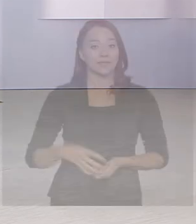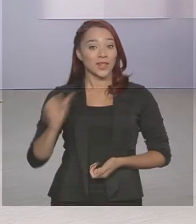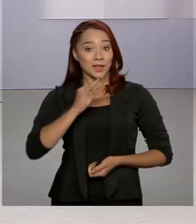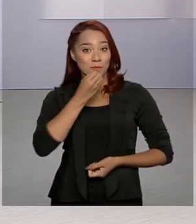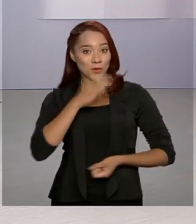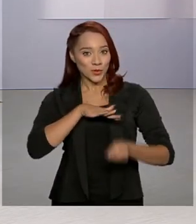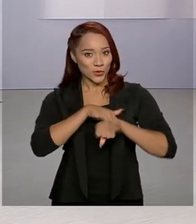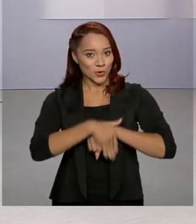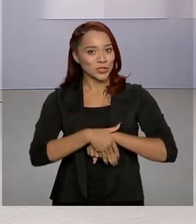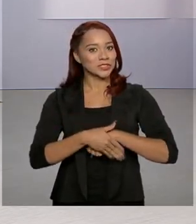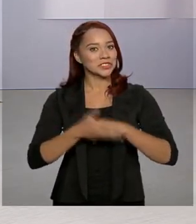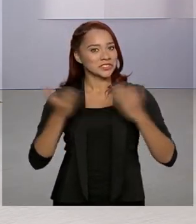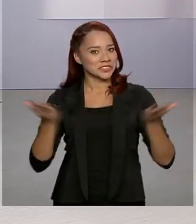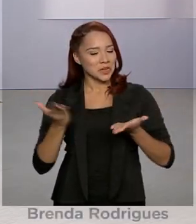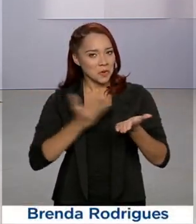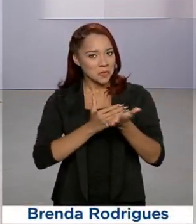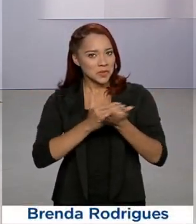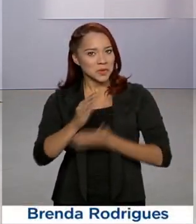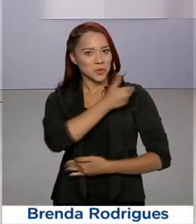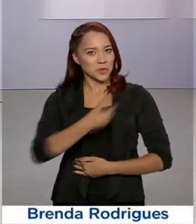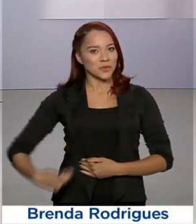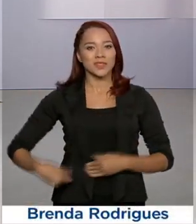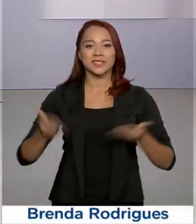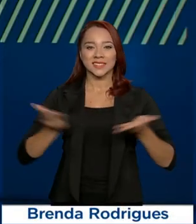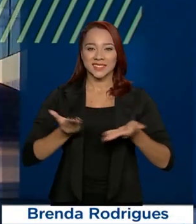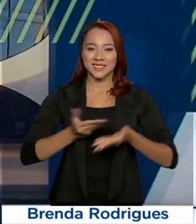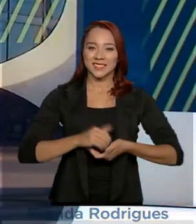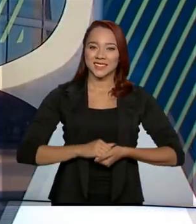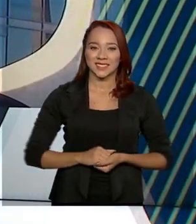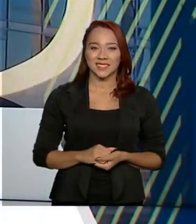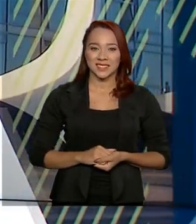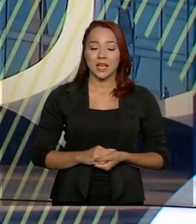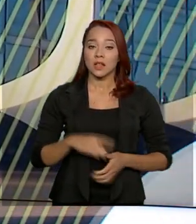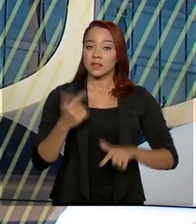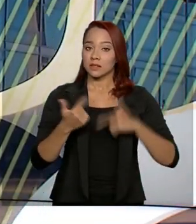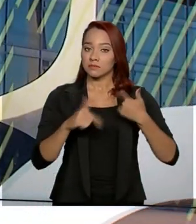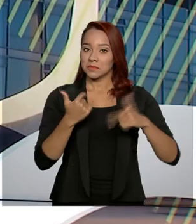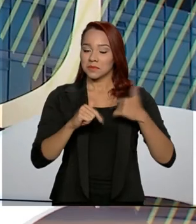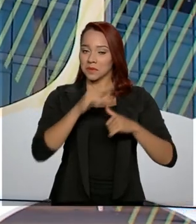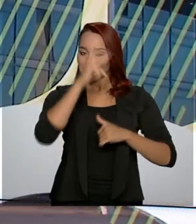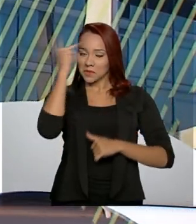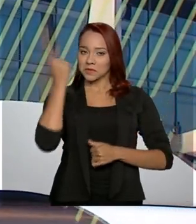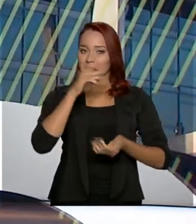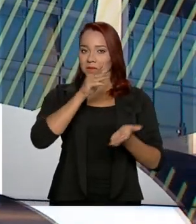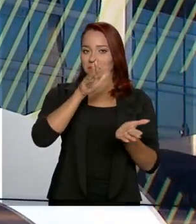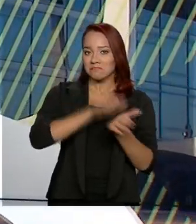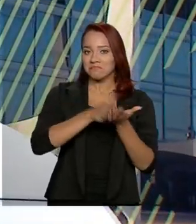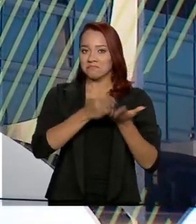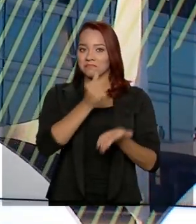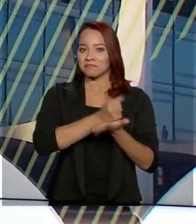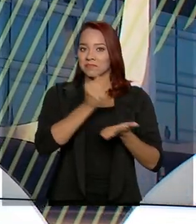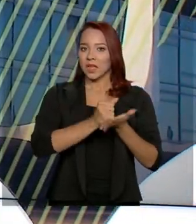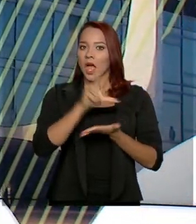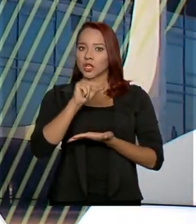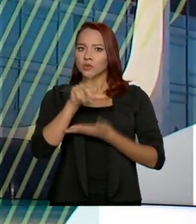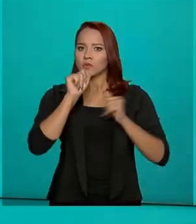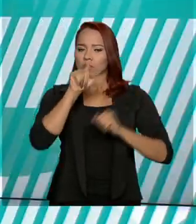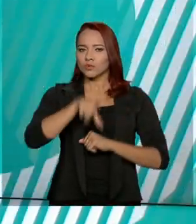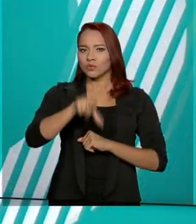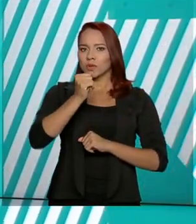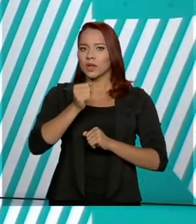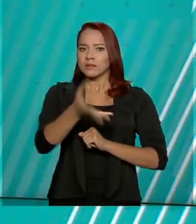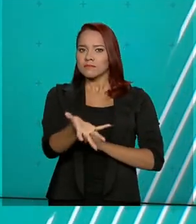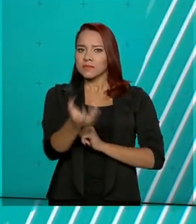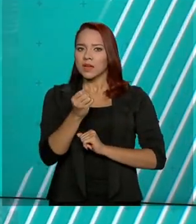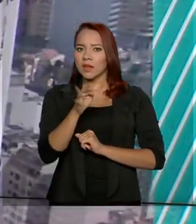Olá, boa noite. Já estamos no ar com o governo agora. Trabalhadores com carteira assinada já podem aderir ao saque aniversário do